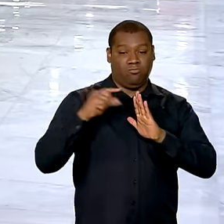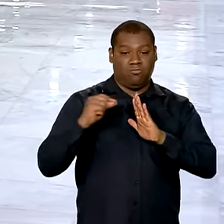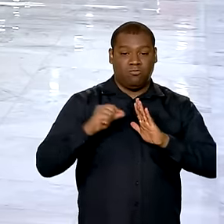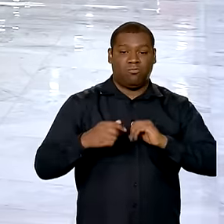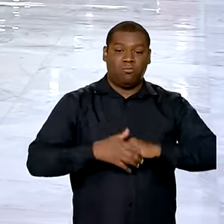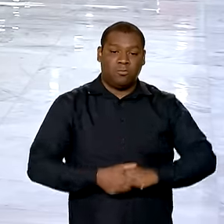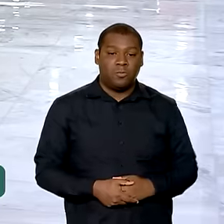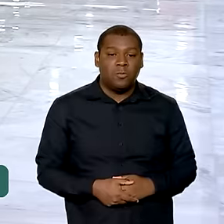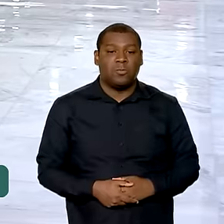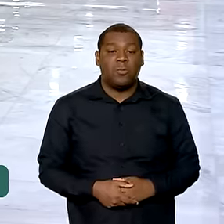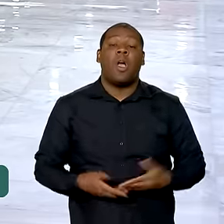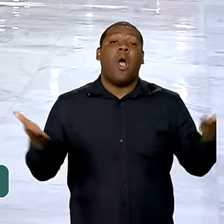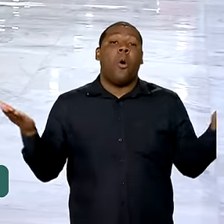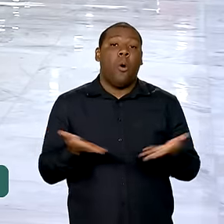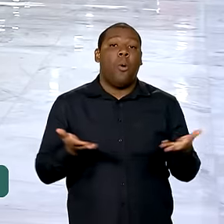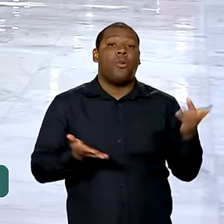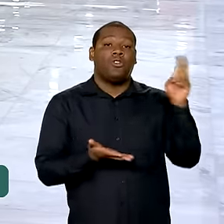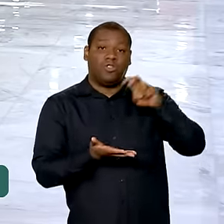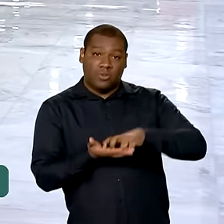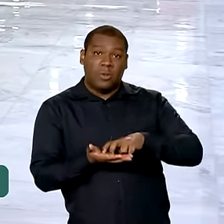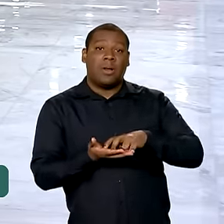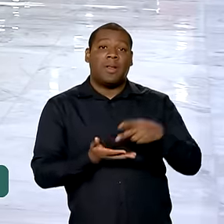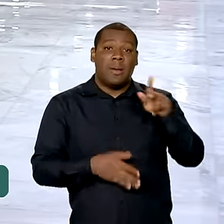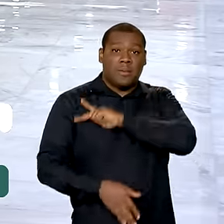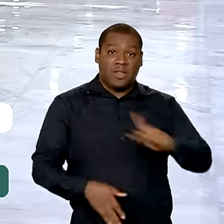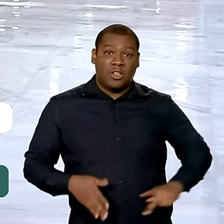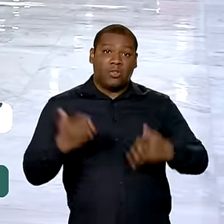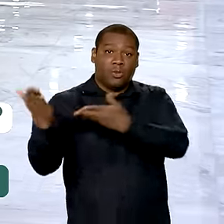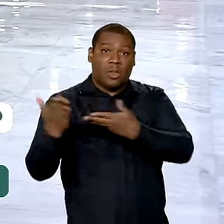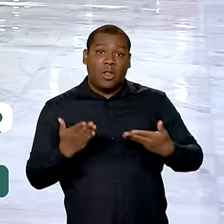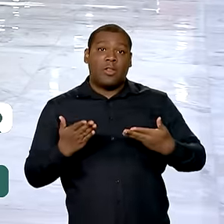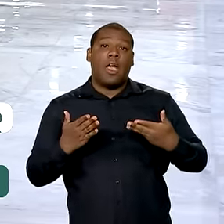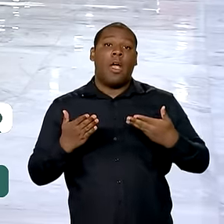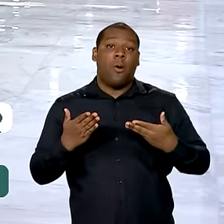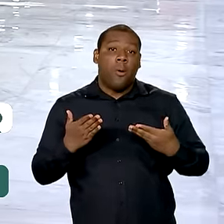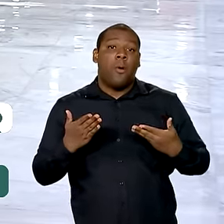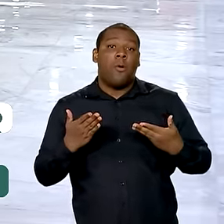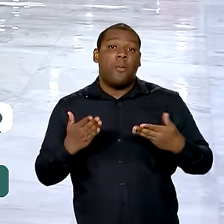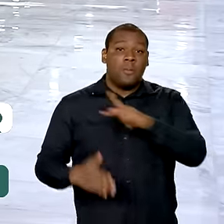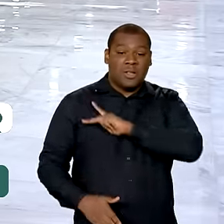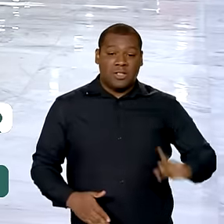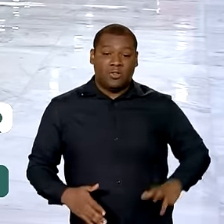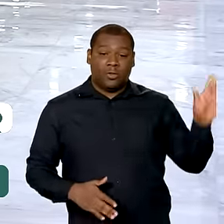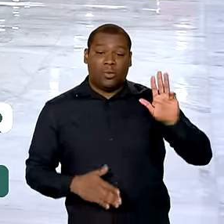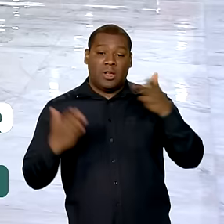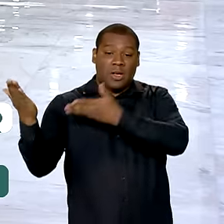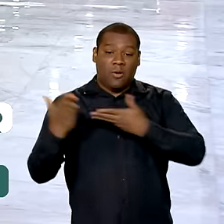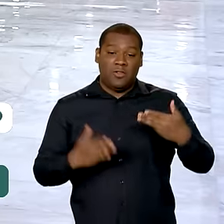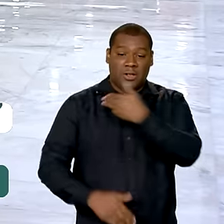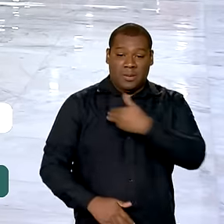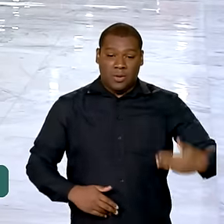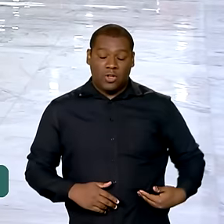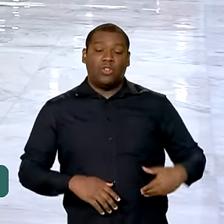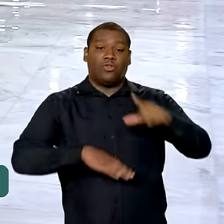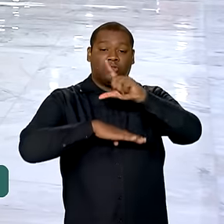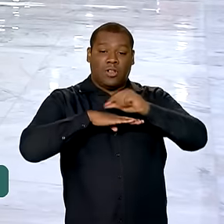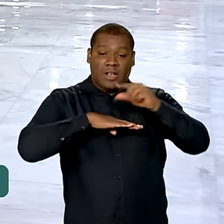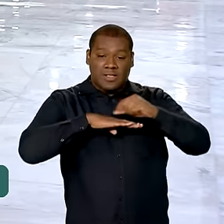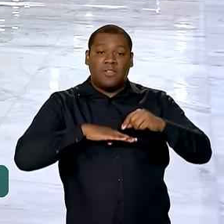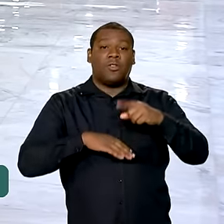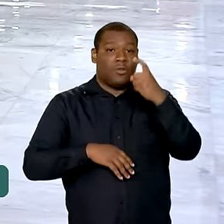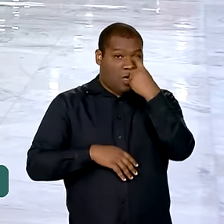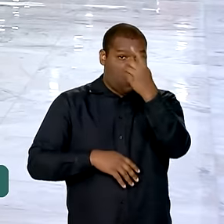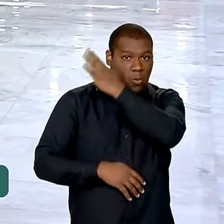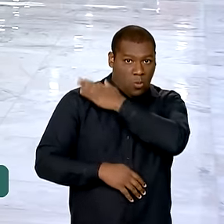Planalto. Agora, pela manhã, ele recebe os ministros da Casa Civil, Rui Costa, da Fazenda, Fernando Haddad, e o